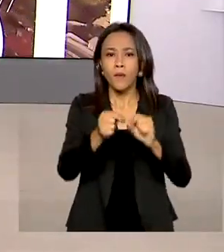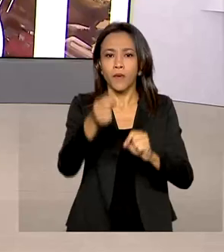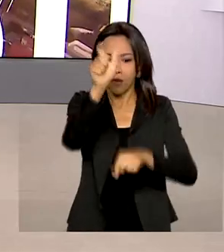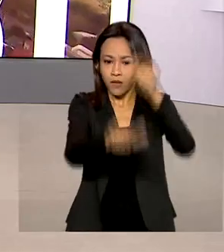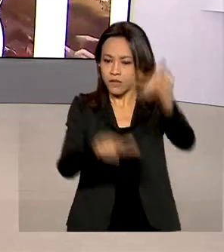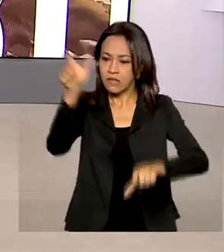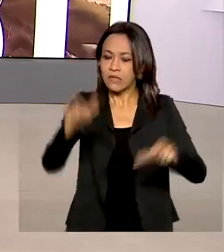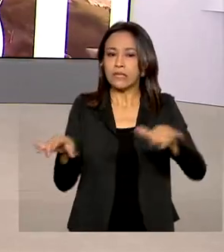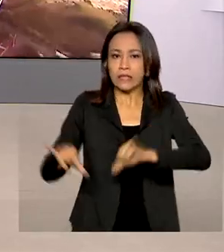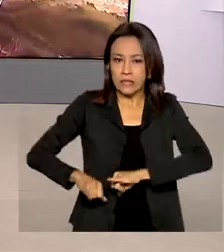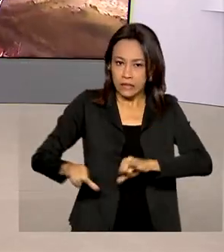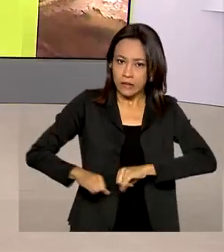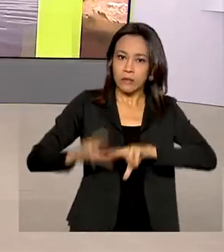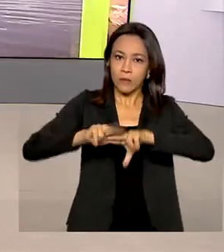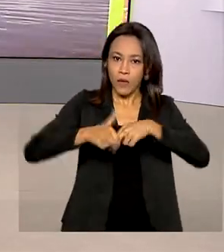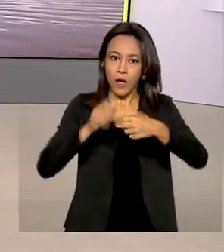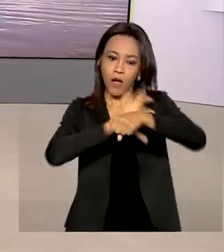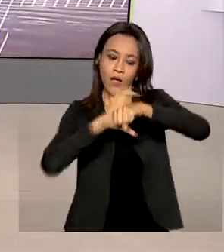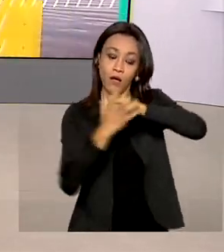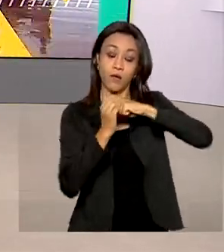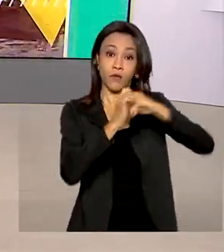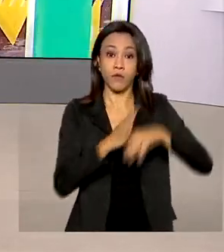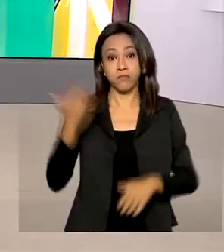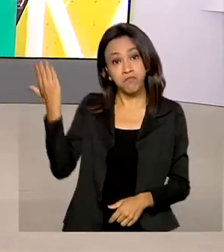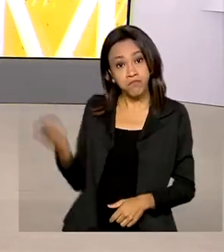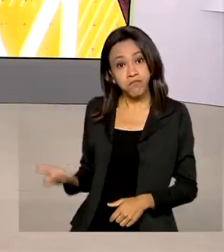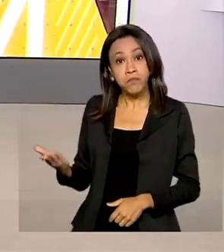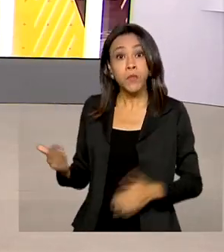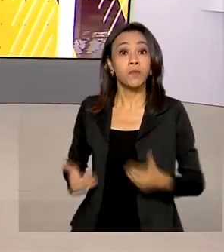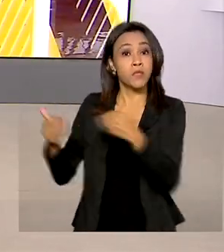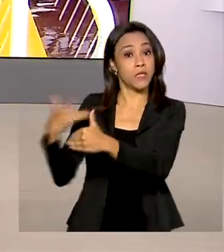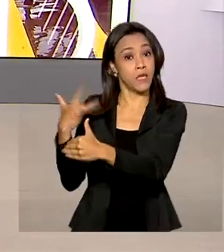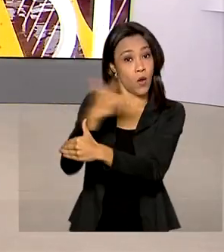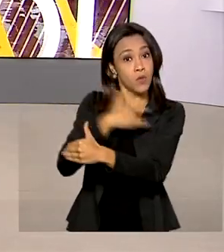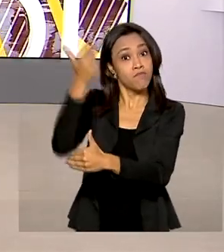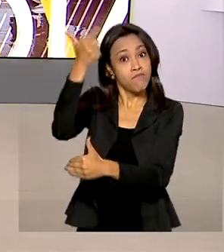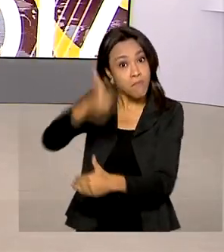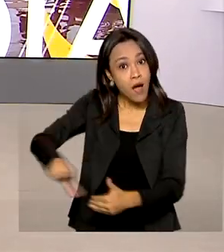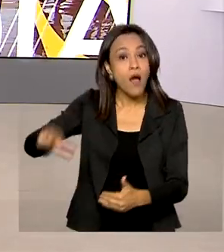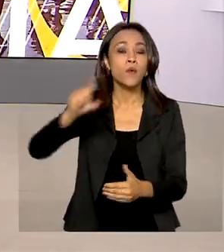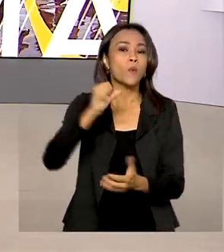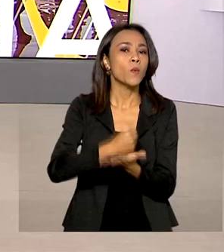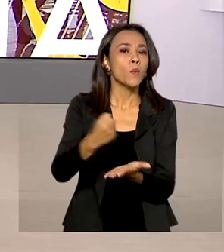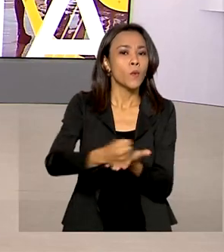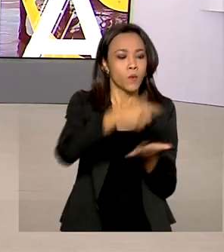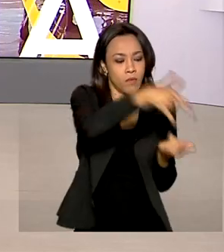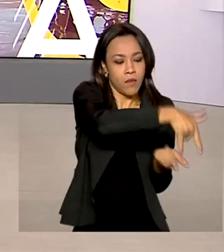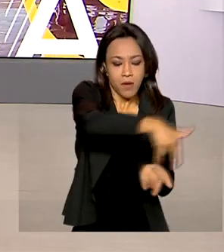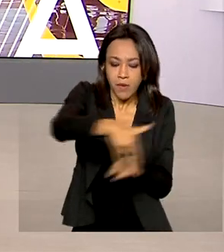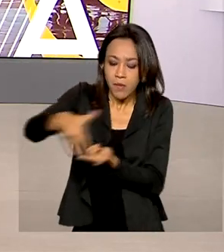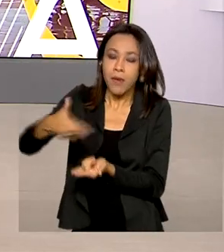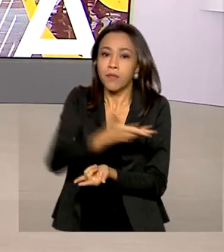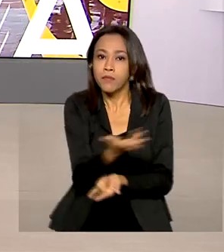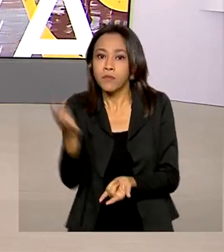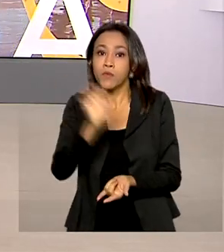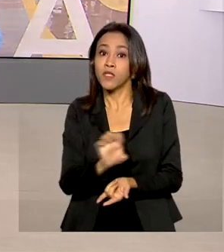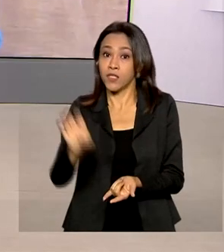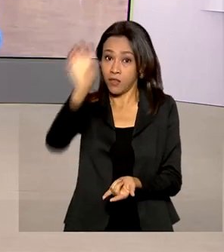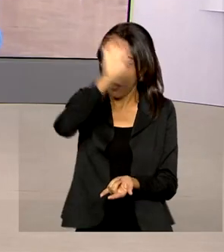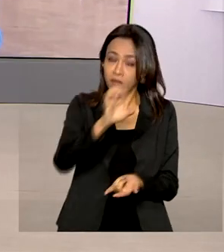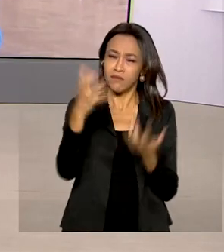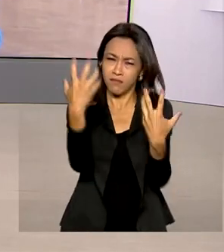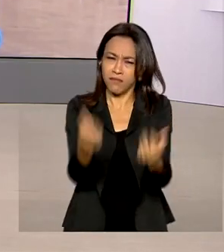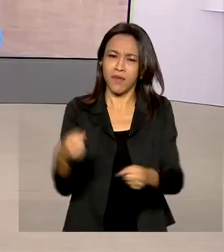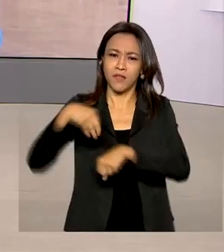que sofrem com a Covid-19, o Ministério da Saúde autorizou mais leitos para os Estados. Vamos saber os detalhes com a repórter Márcia